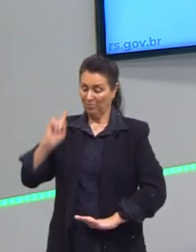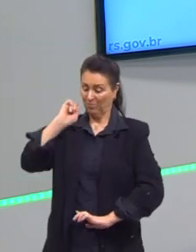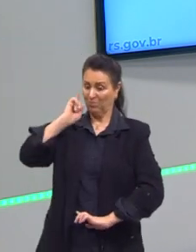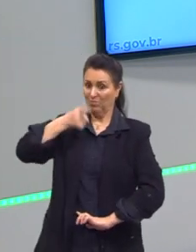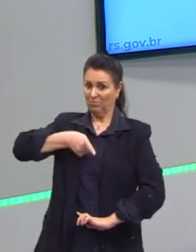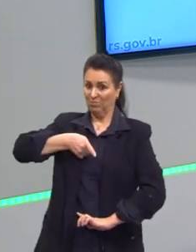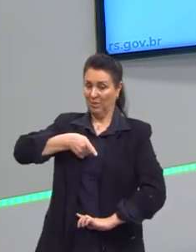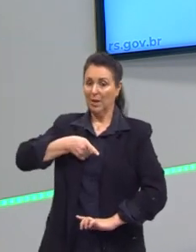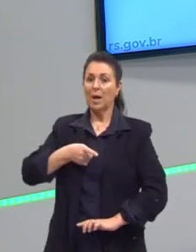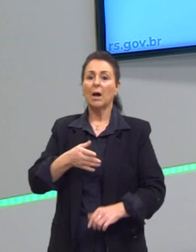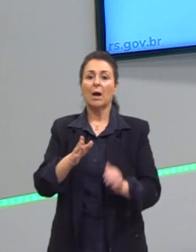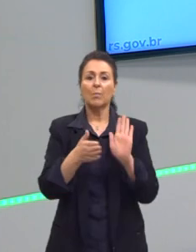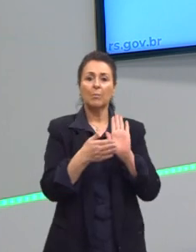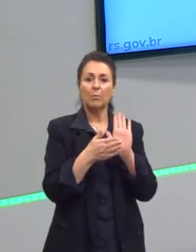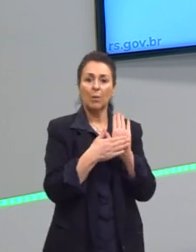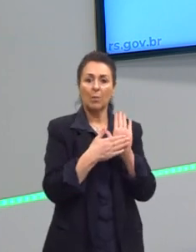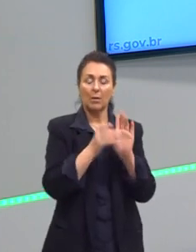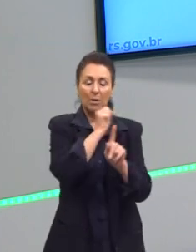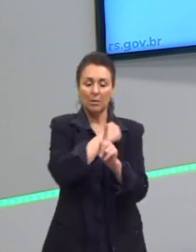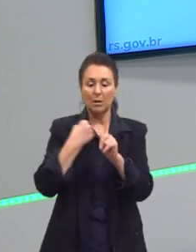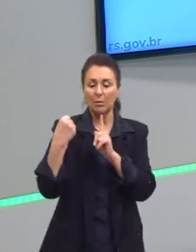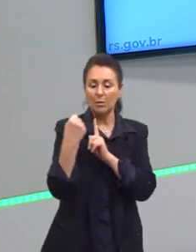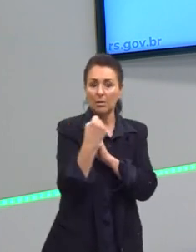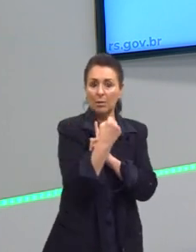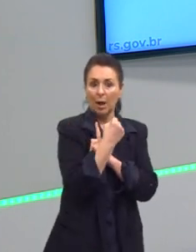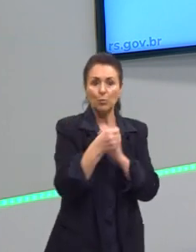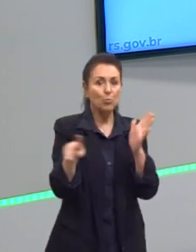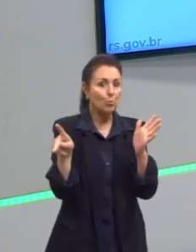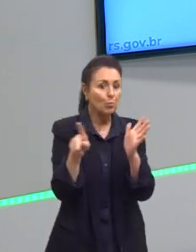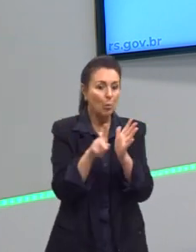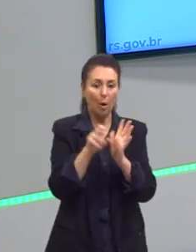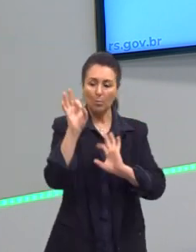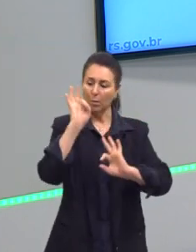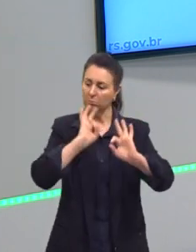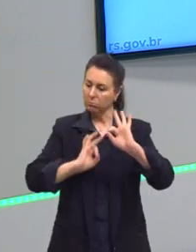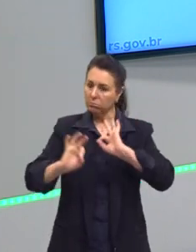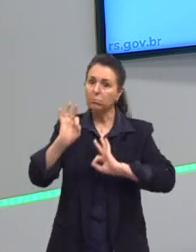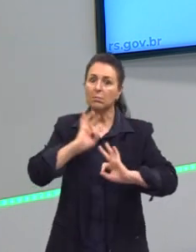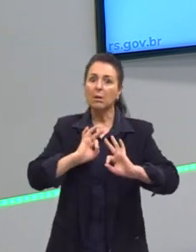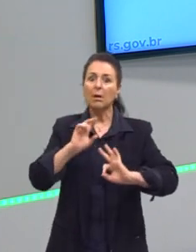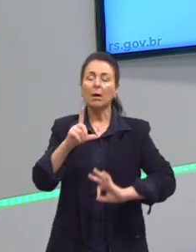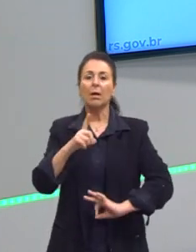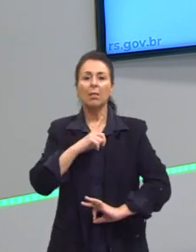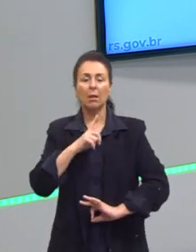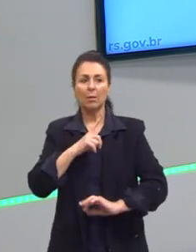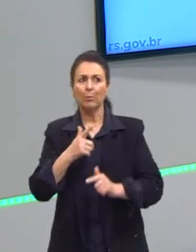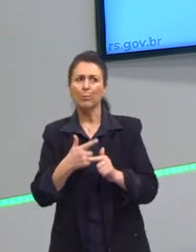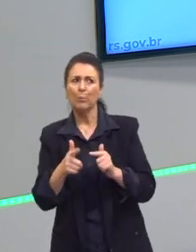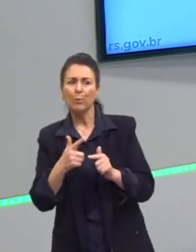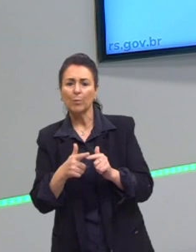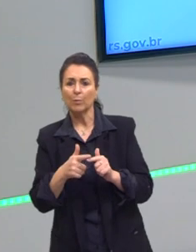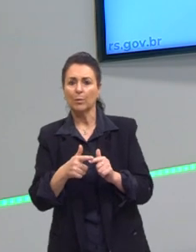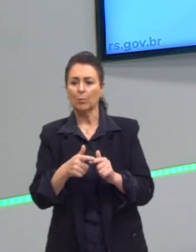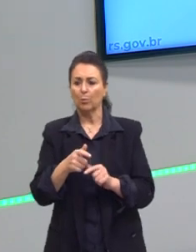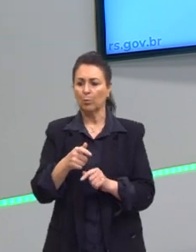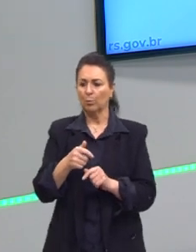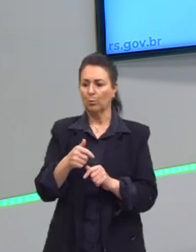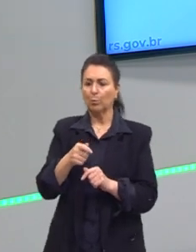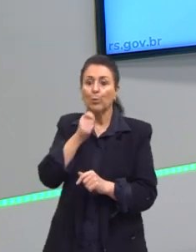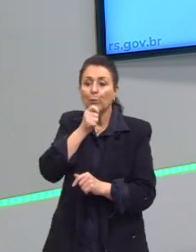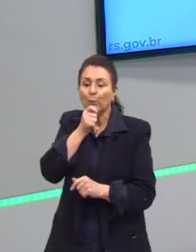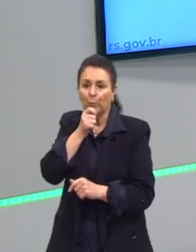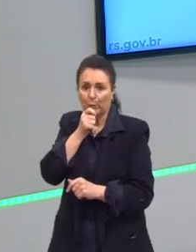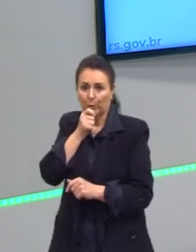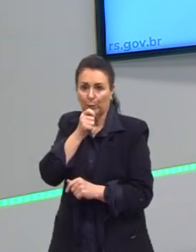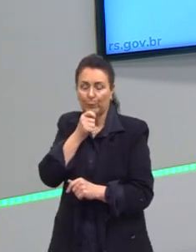propõe que a própria sociedade se organizaria. Por exemplo, nós teríamos um problema com o microfone. Então,